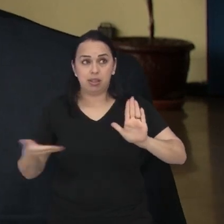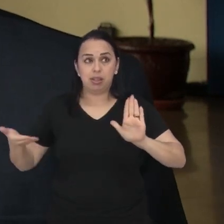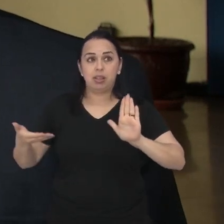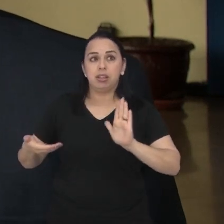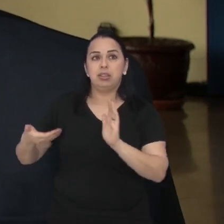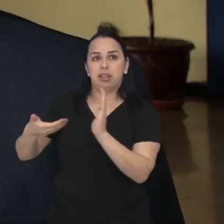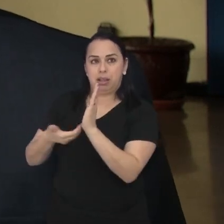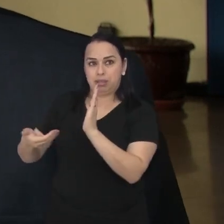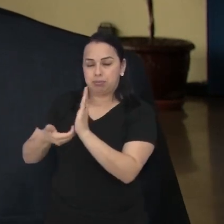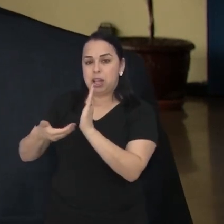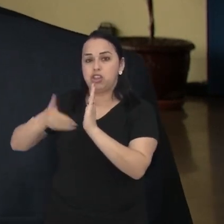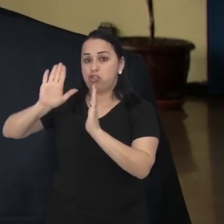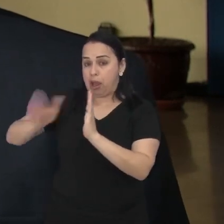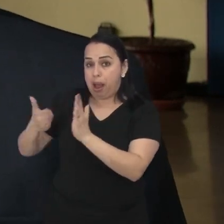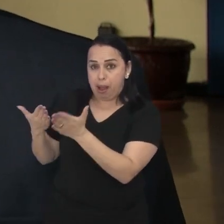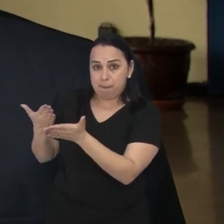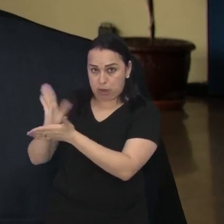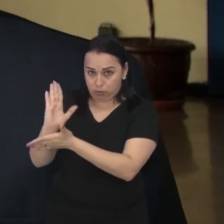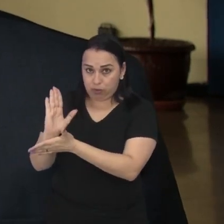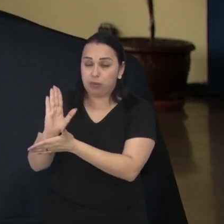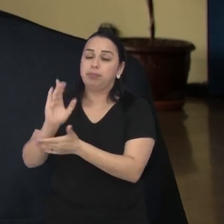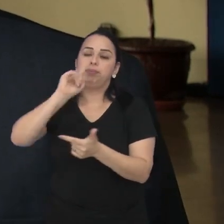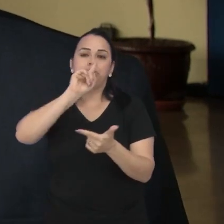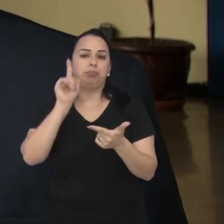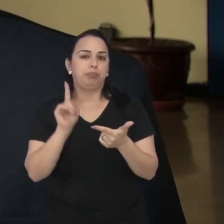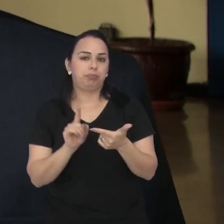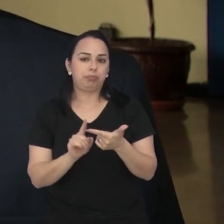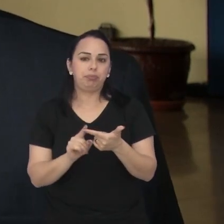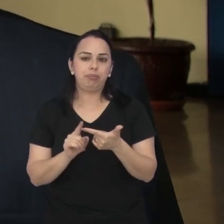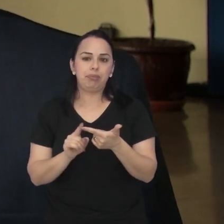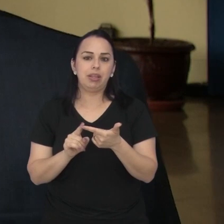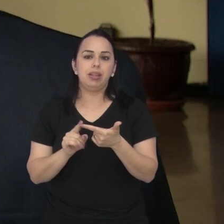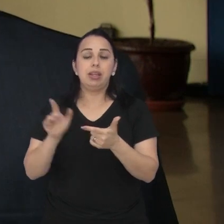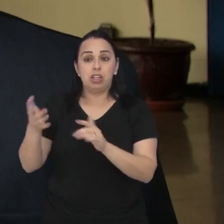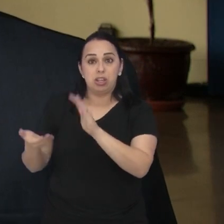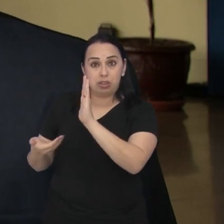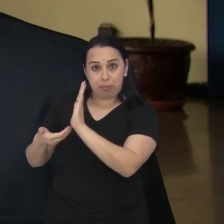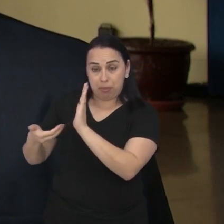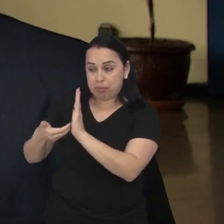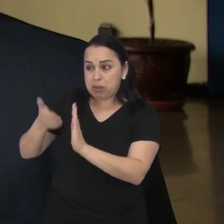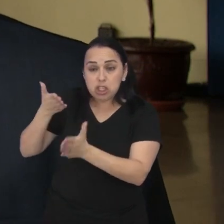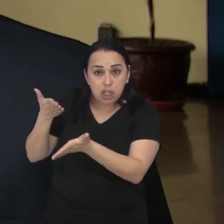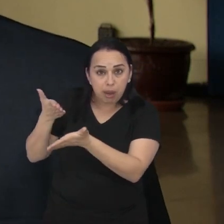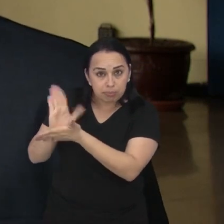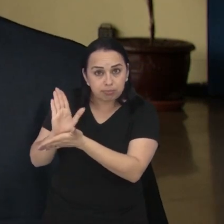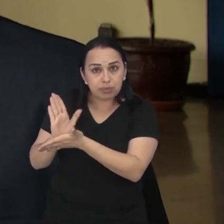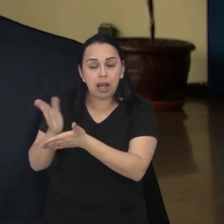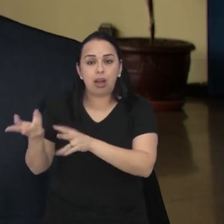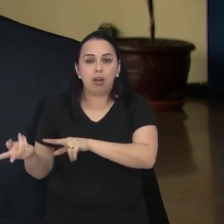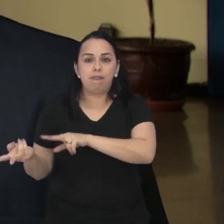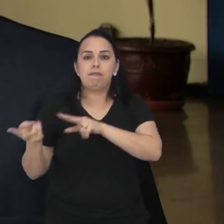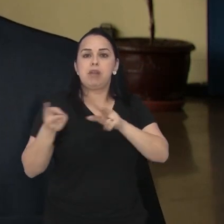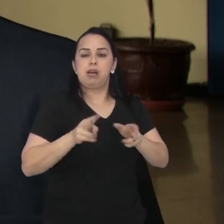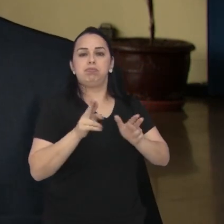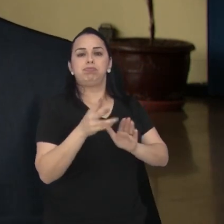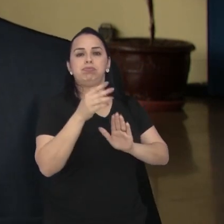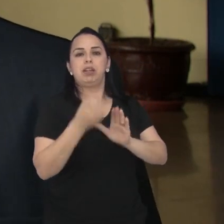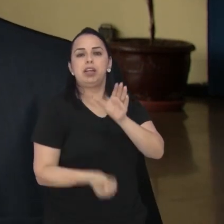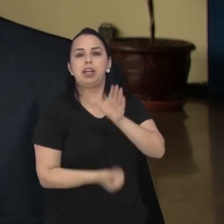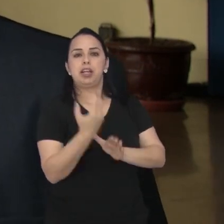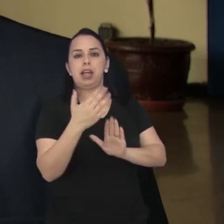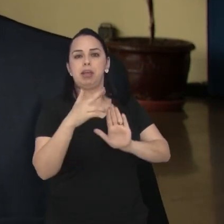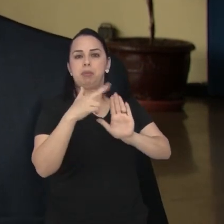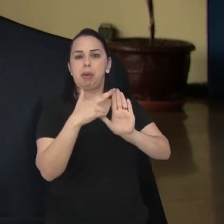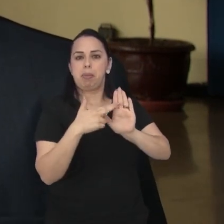passou pela Câmara dos Deputados a partir da medida provisória que o governo federal fez. E passando esse projeto de lei acredita-se que virá uma